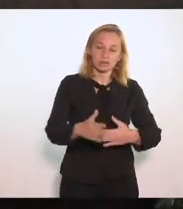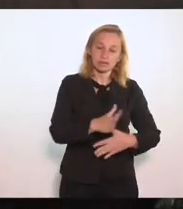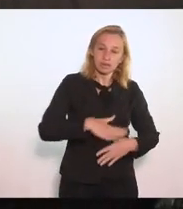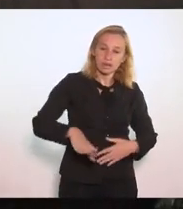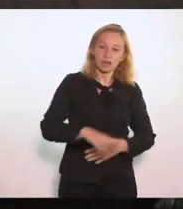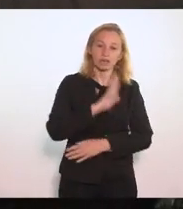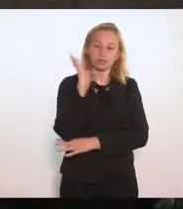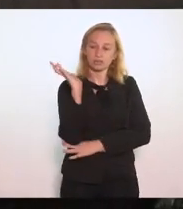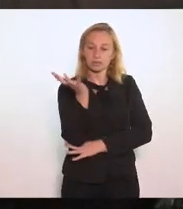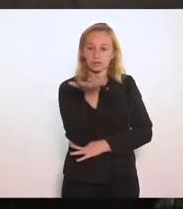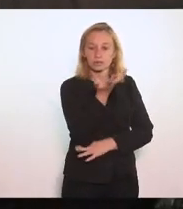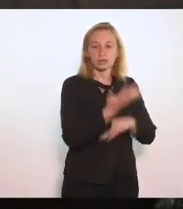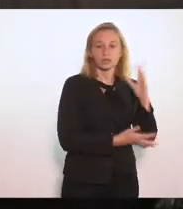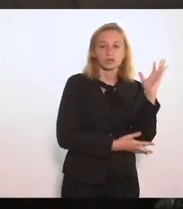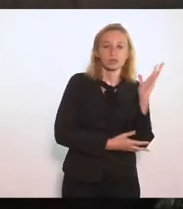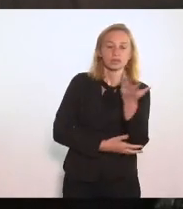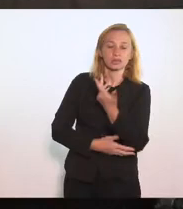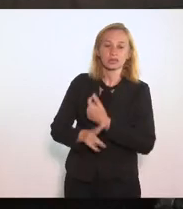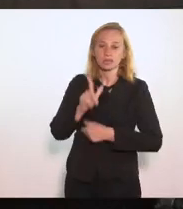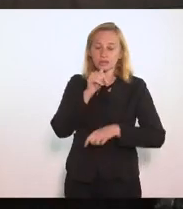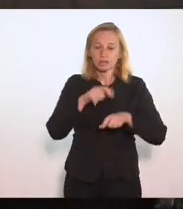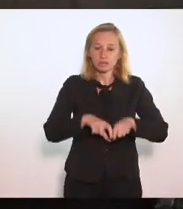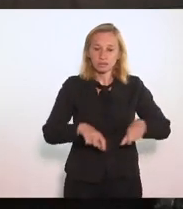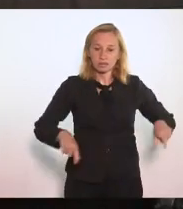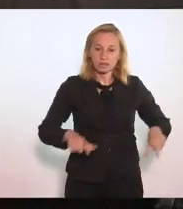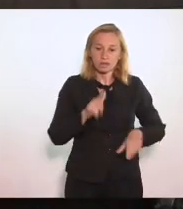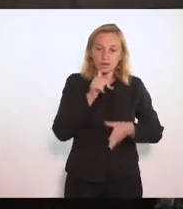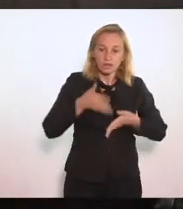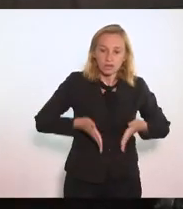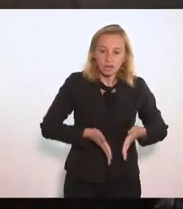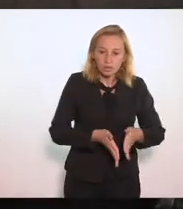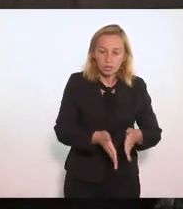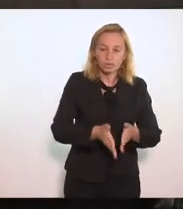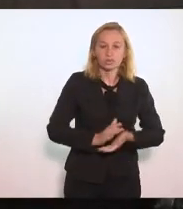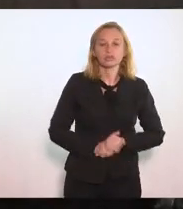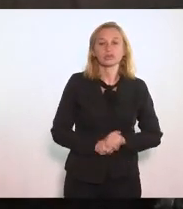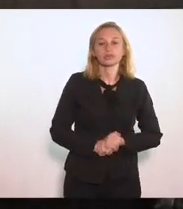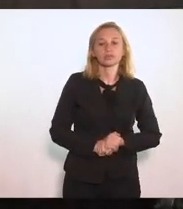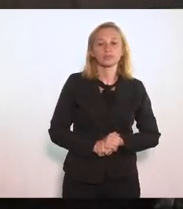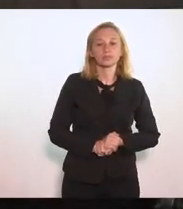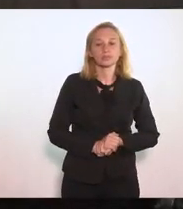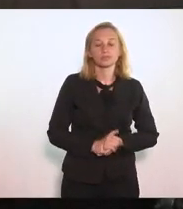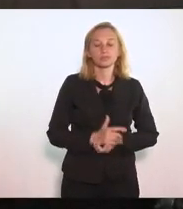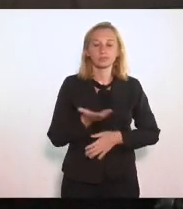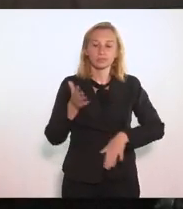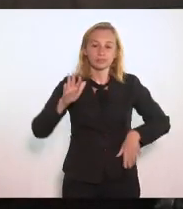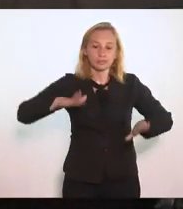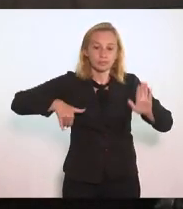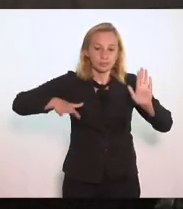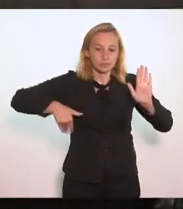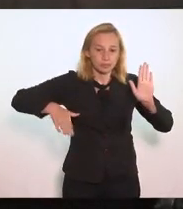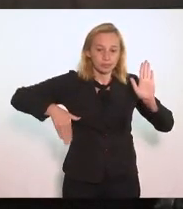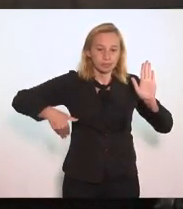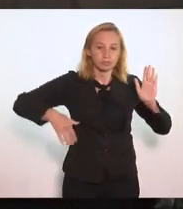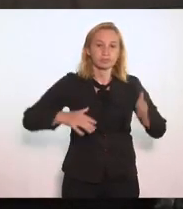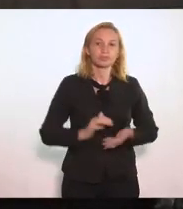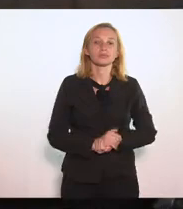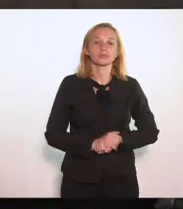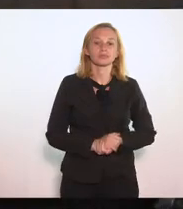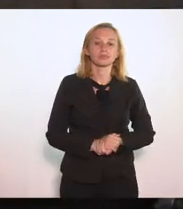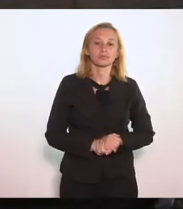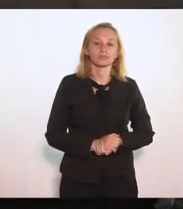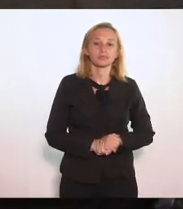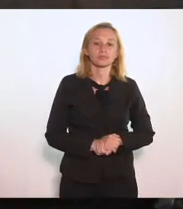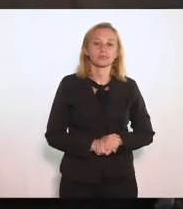No saneamento Das nossas lagoas Das nossas praias E